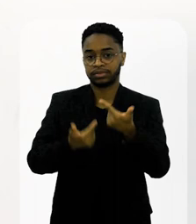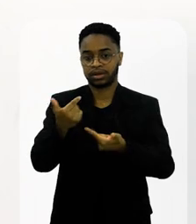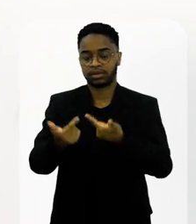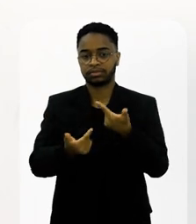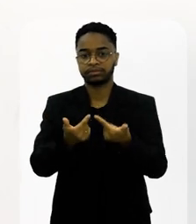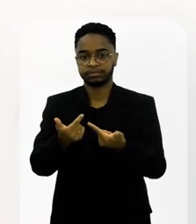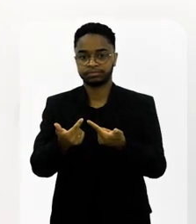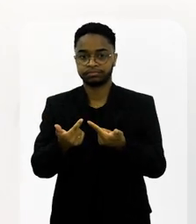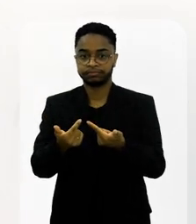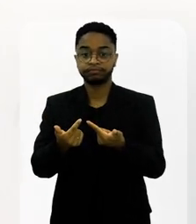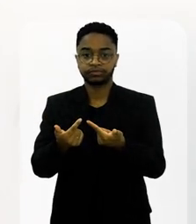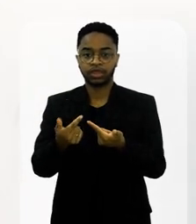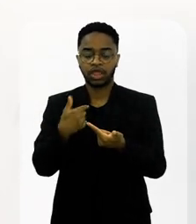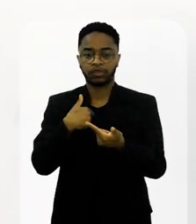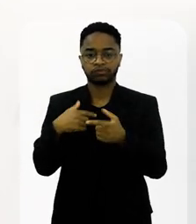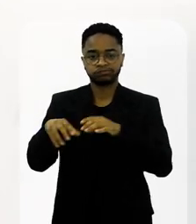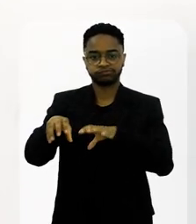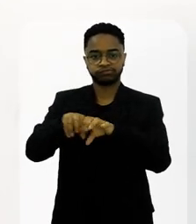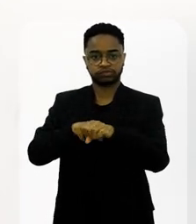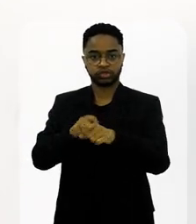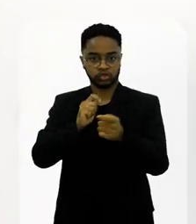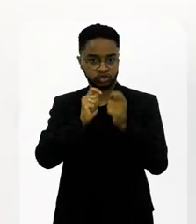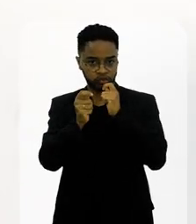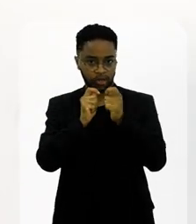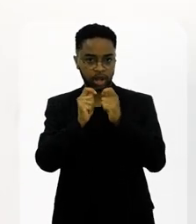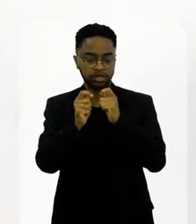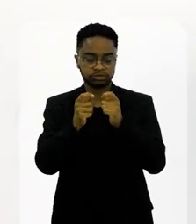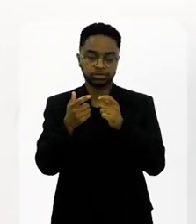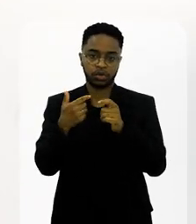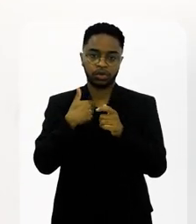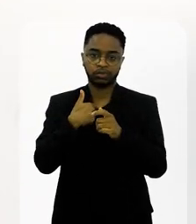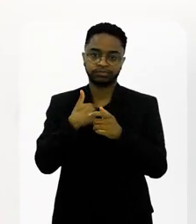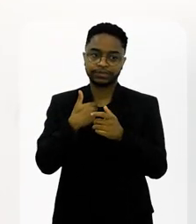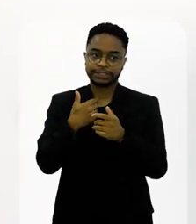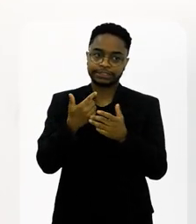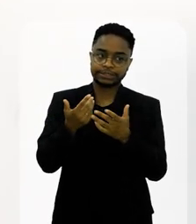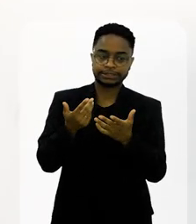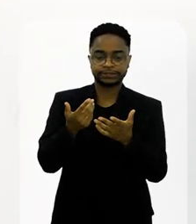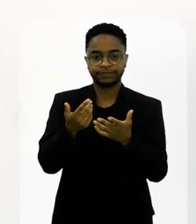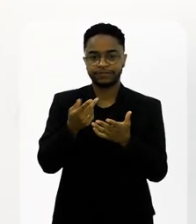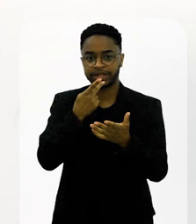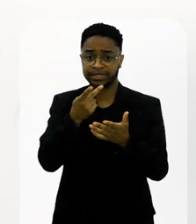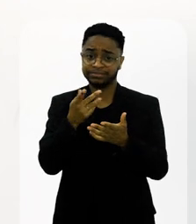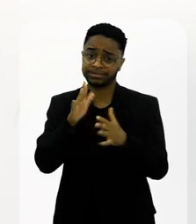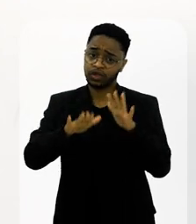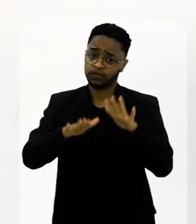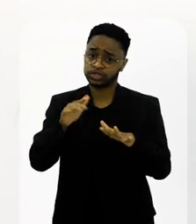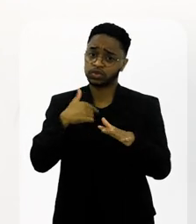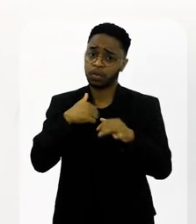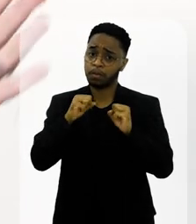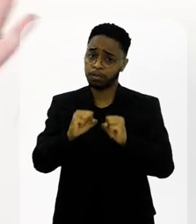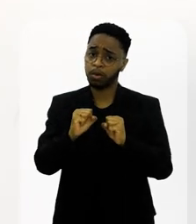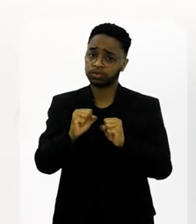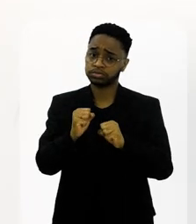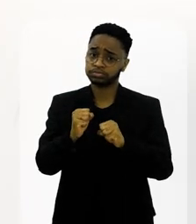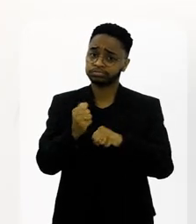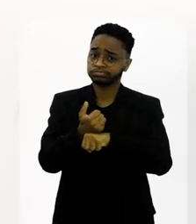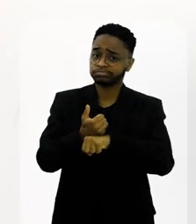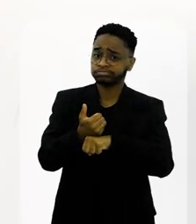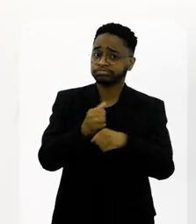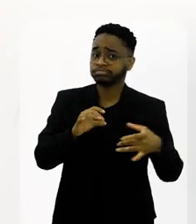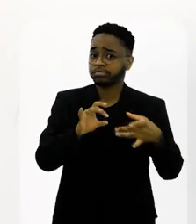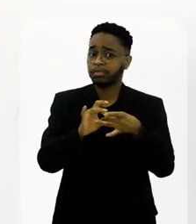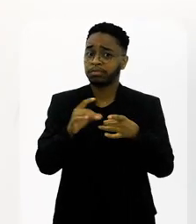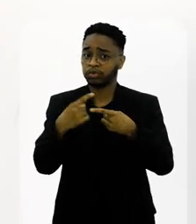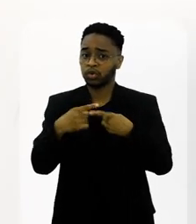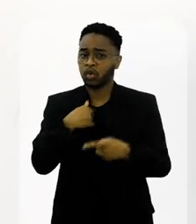a trabalhar, quando eu vou, quando eu viro jornalista, eu falo, cara, isso aqui pode também me trazer algum caminho